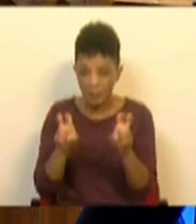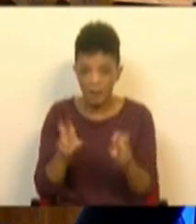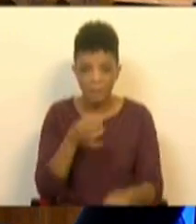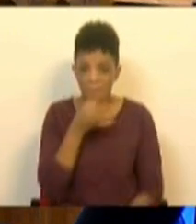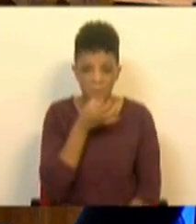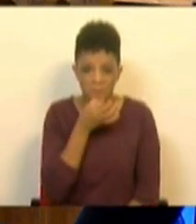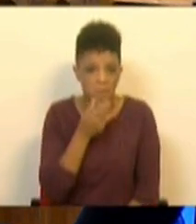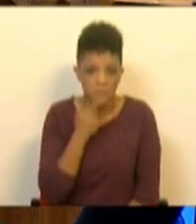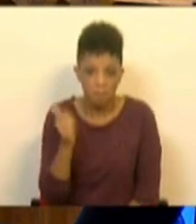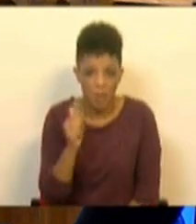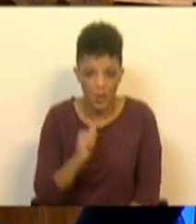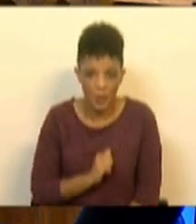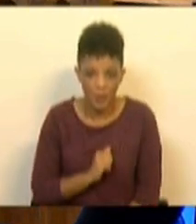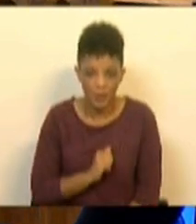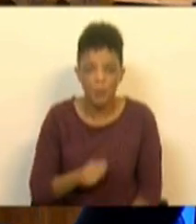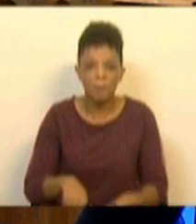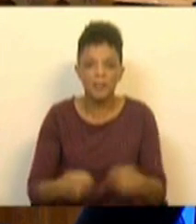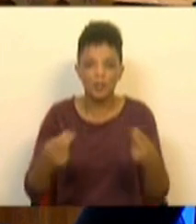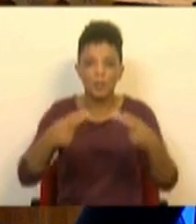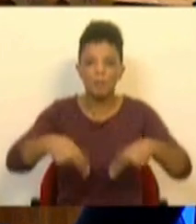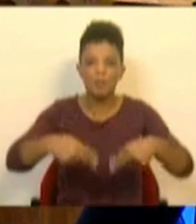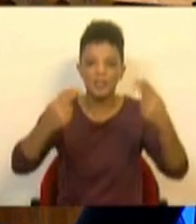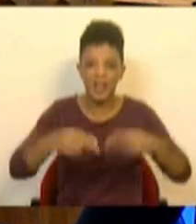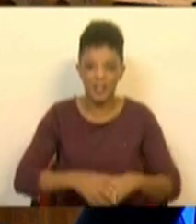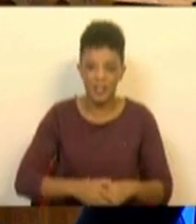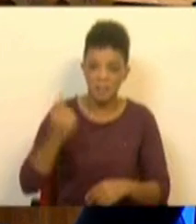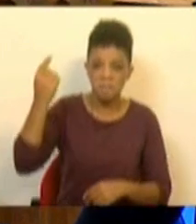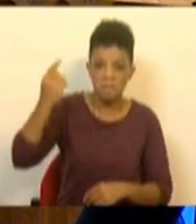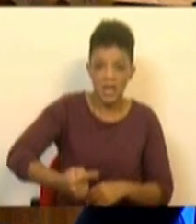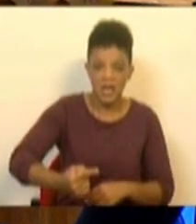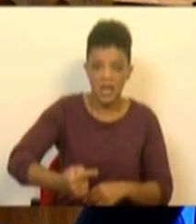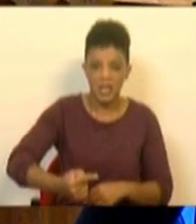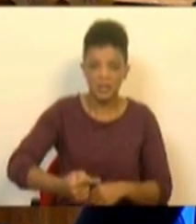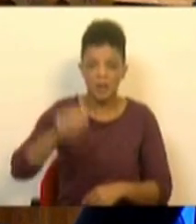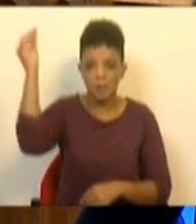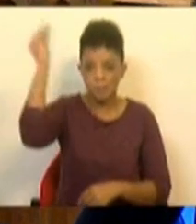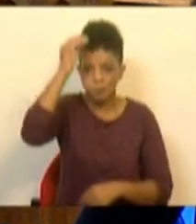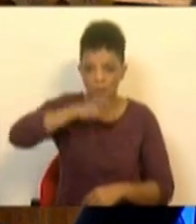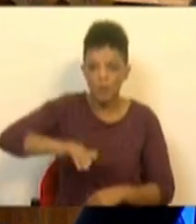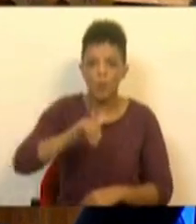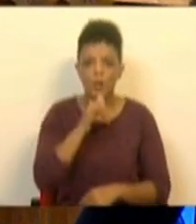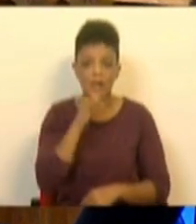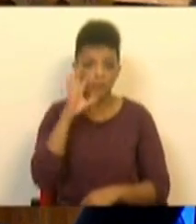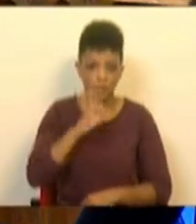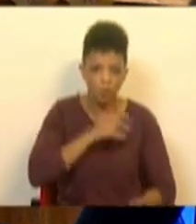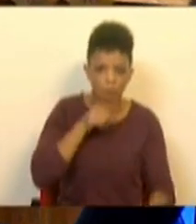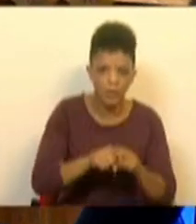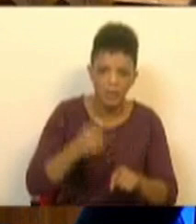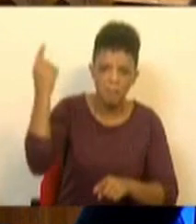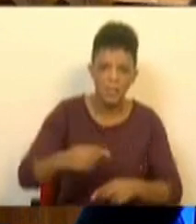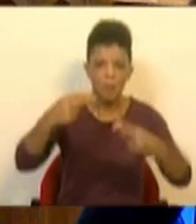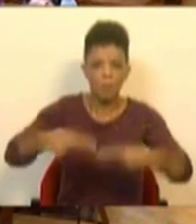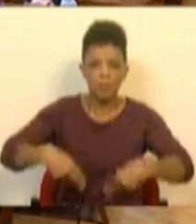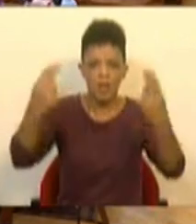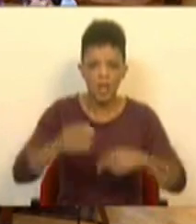não pode falar. É o Partido das Portagens. O partido que obrigou o interior e o algarve, Sr. Deputado, a ter